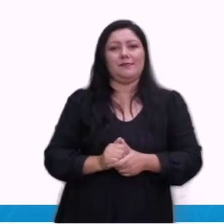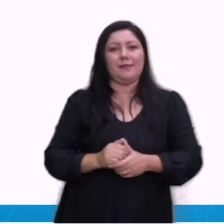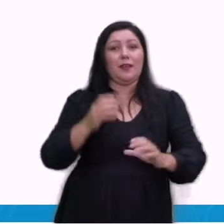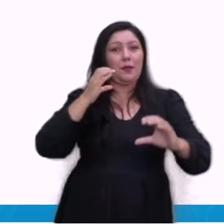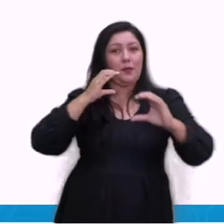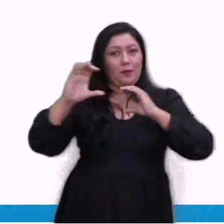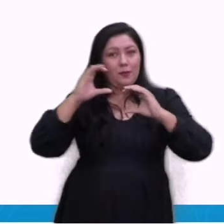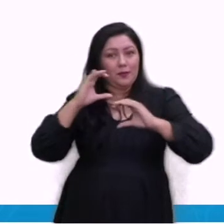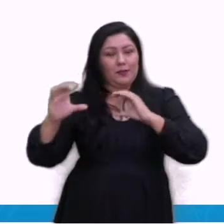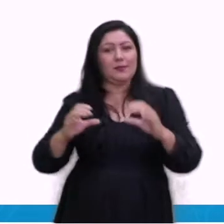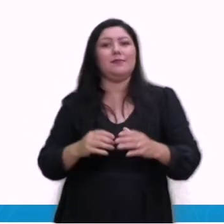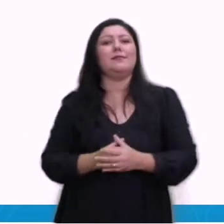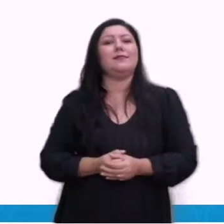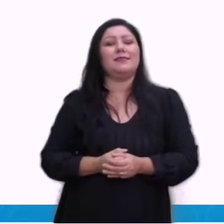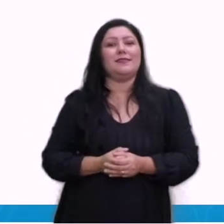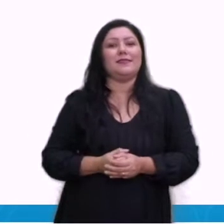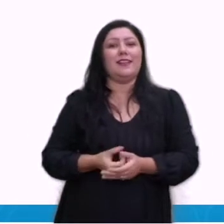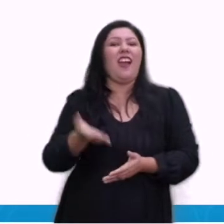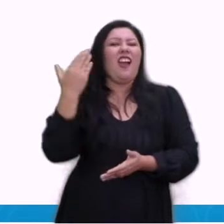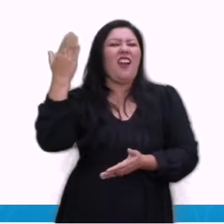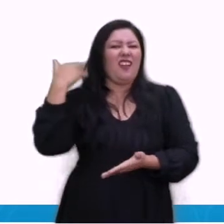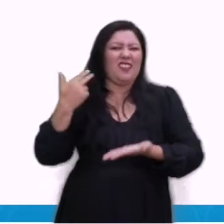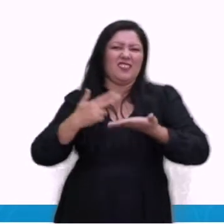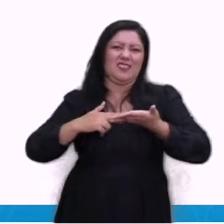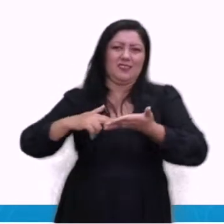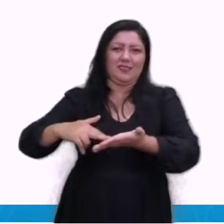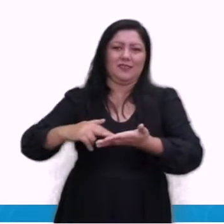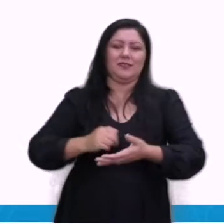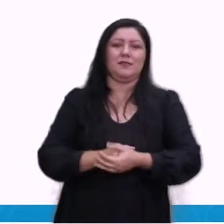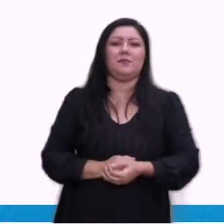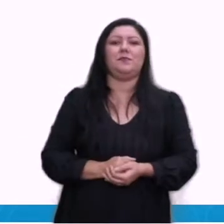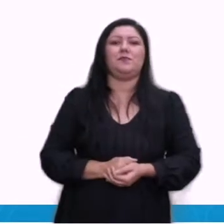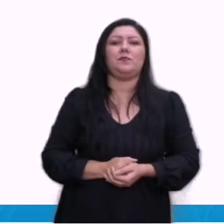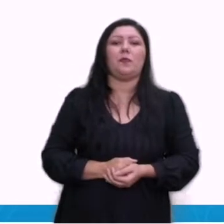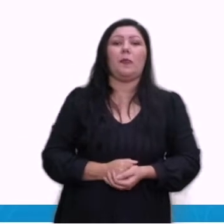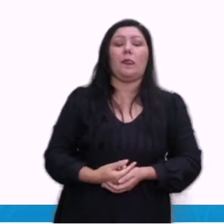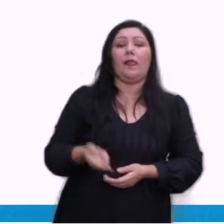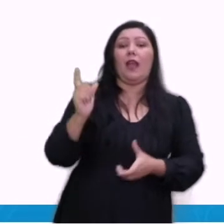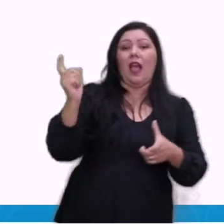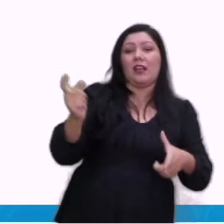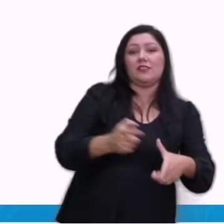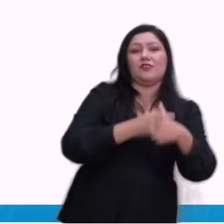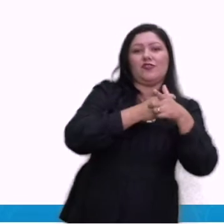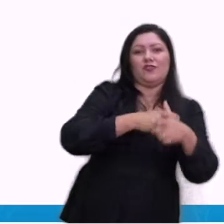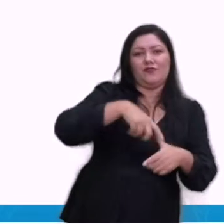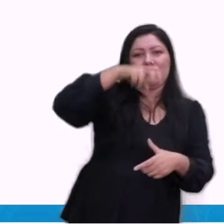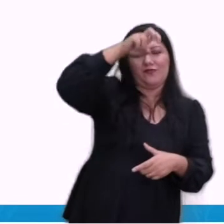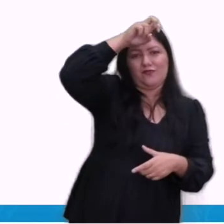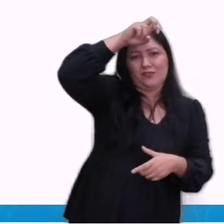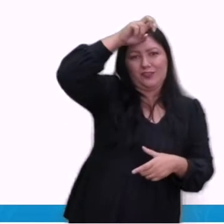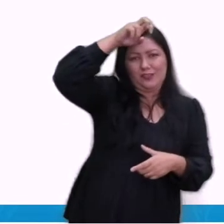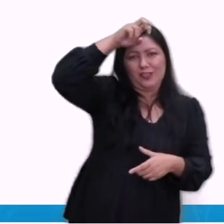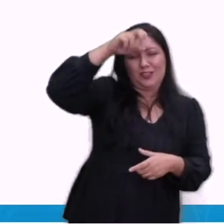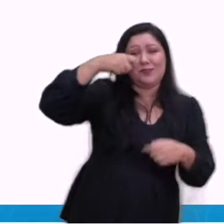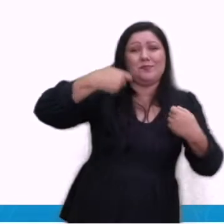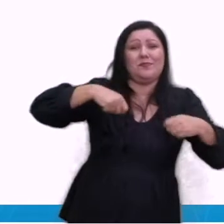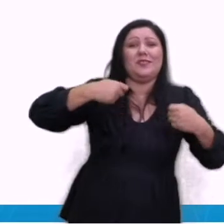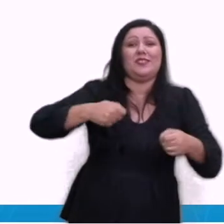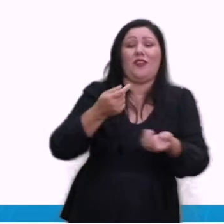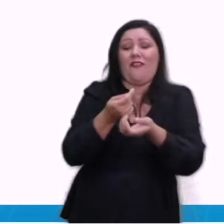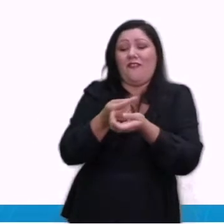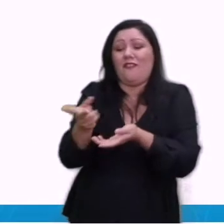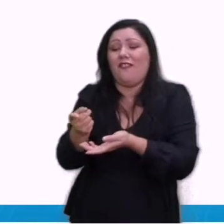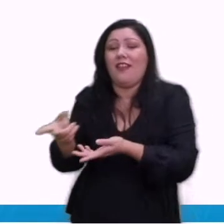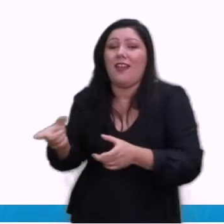da época, que eram via cartas. A dívida externa do Egito obrigou o país a vender a sua parte no canal